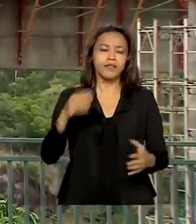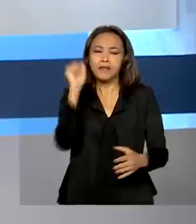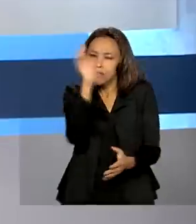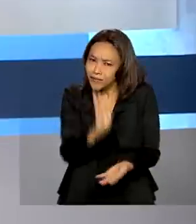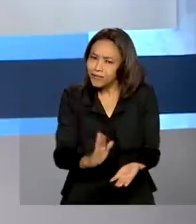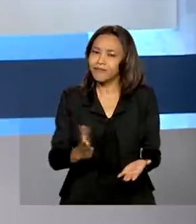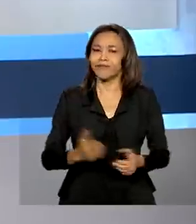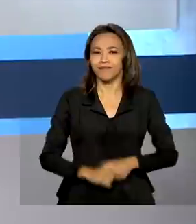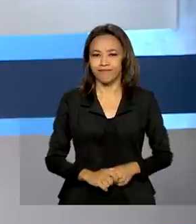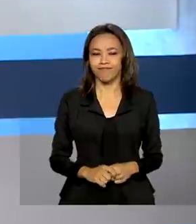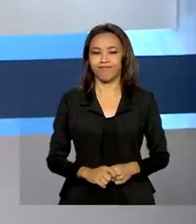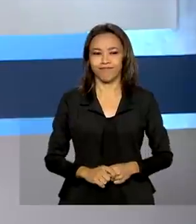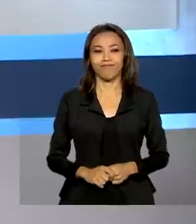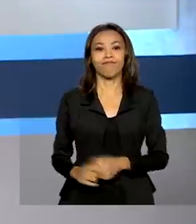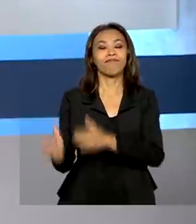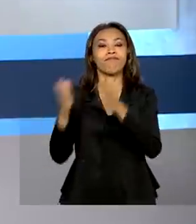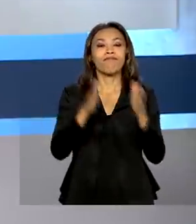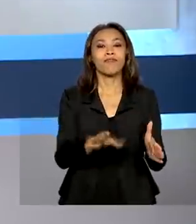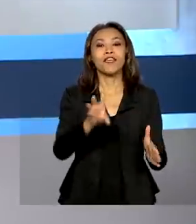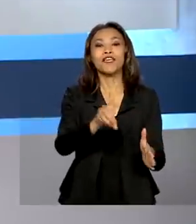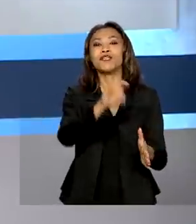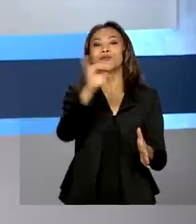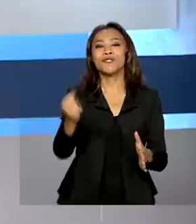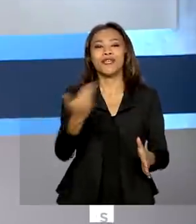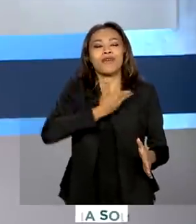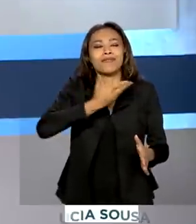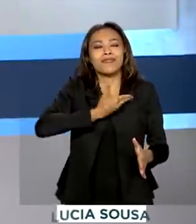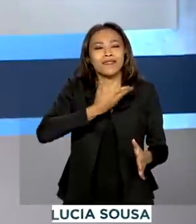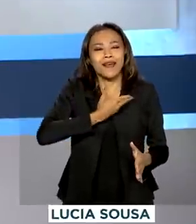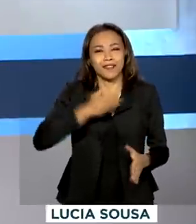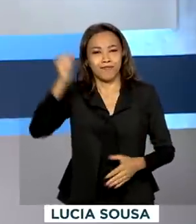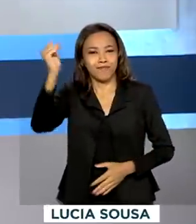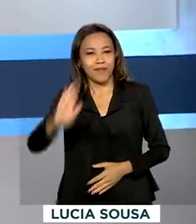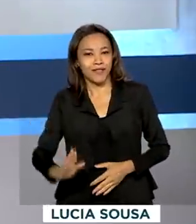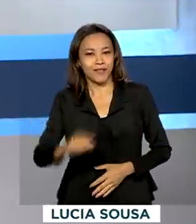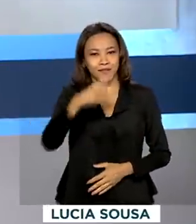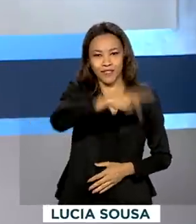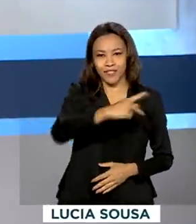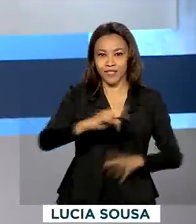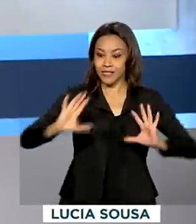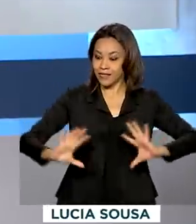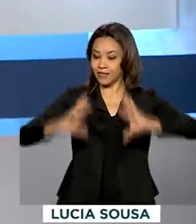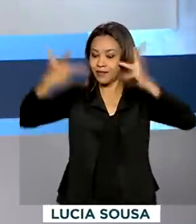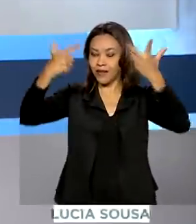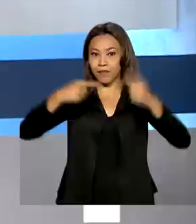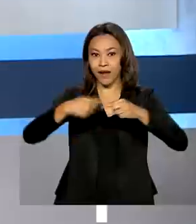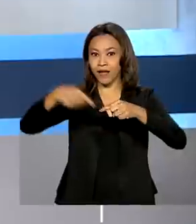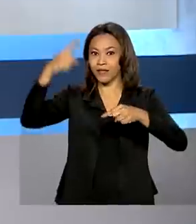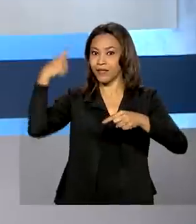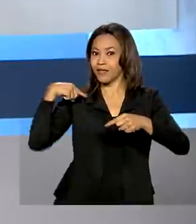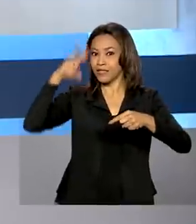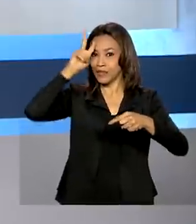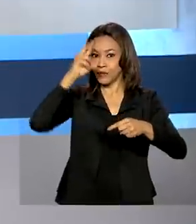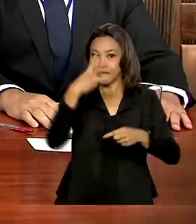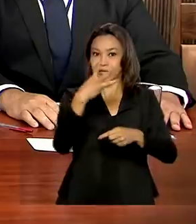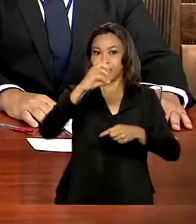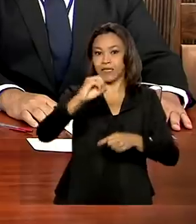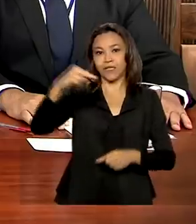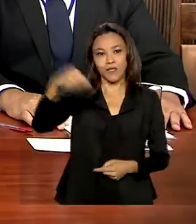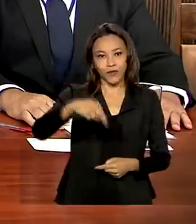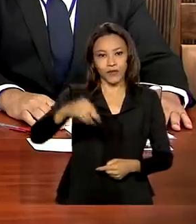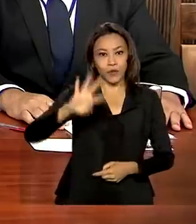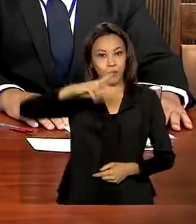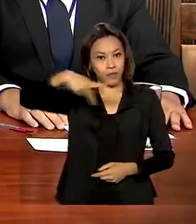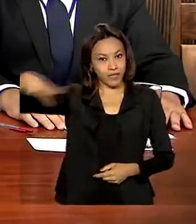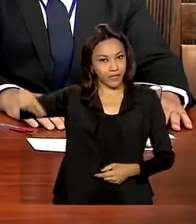o Brasil. E no dia da amizade entre Brasil e Argentina, celebrado nesta segunda-feira, 30 de novembro, os presidentes dos